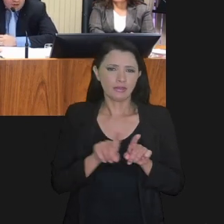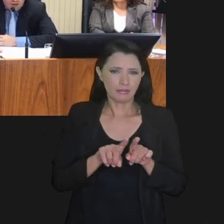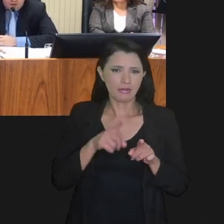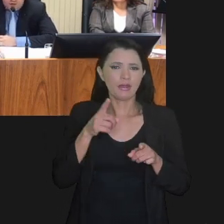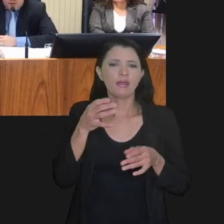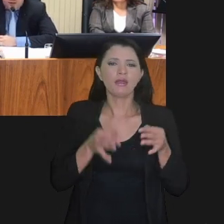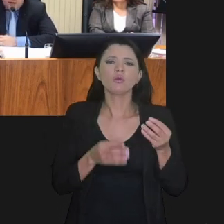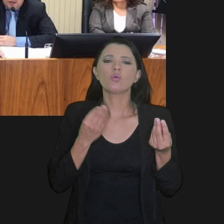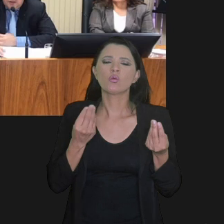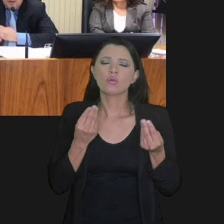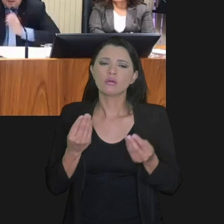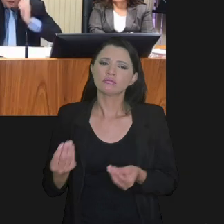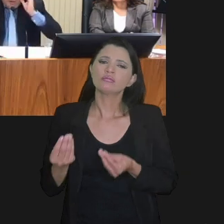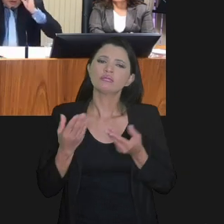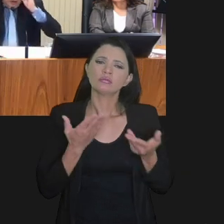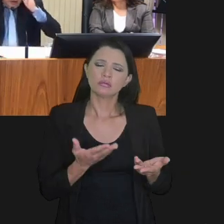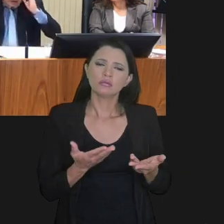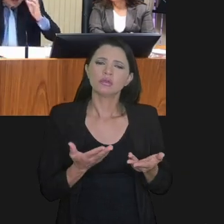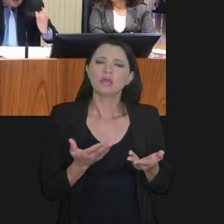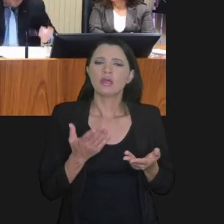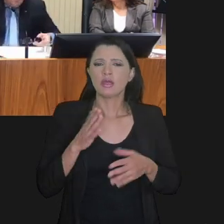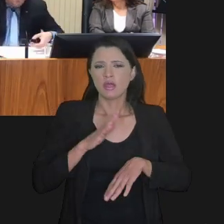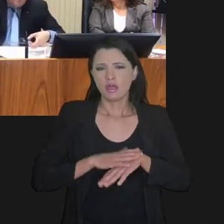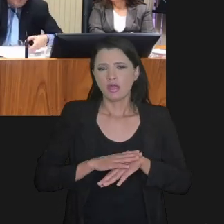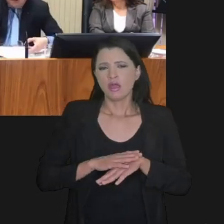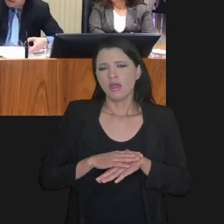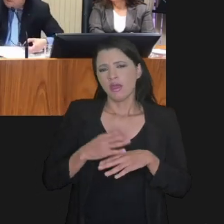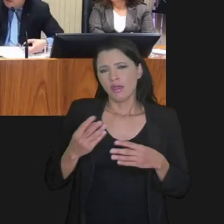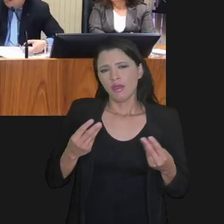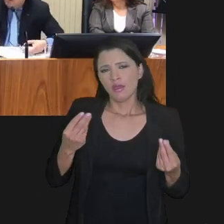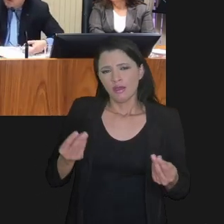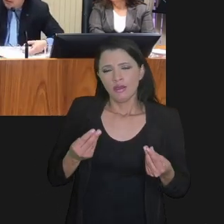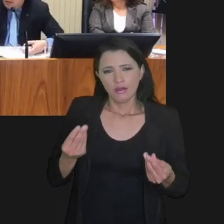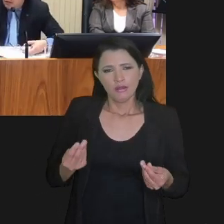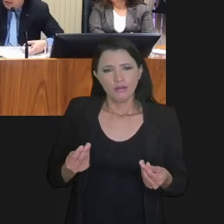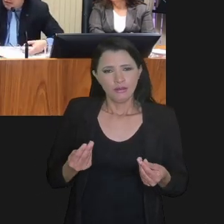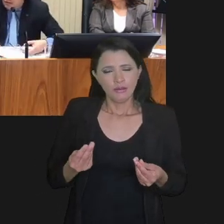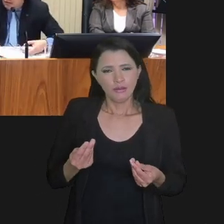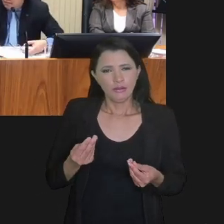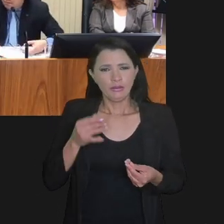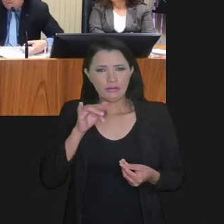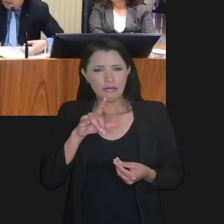os seus magistrados saberem disso também, que ele disponibilize também, quando ele